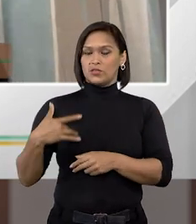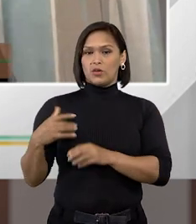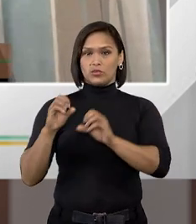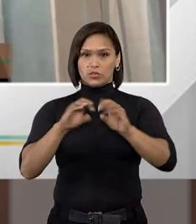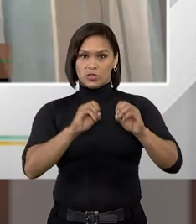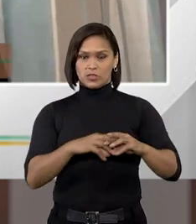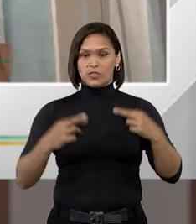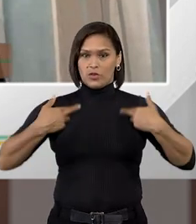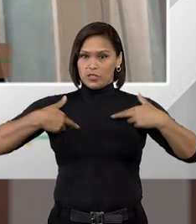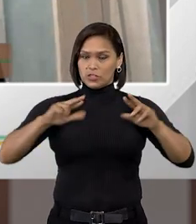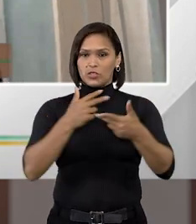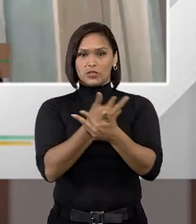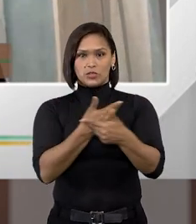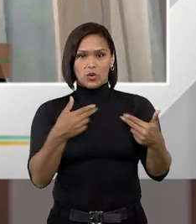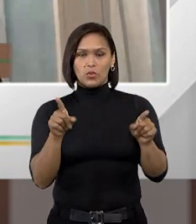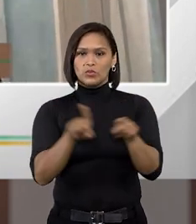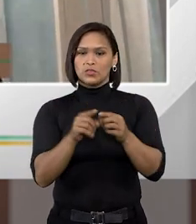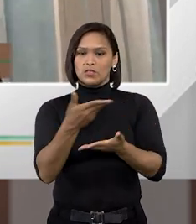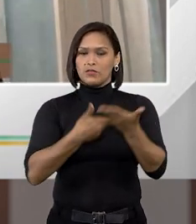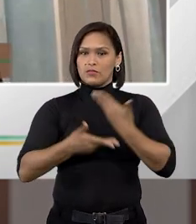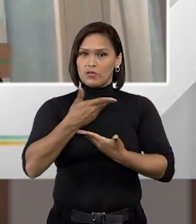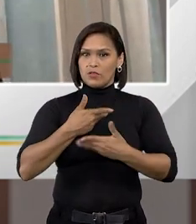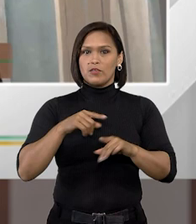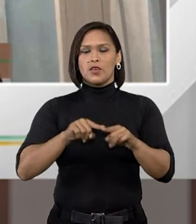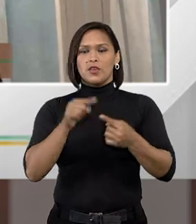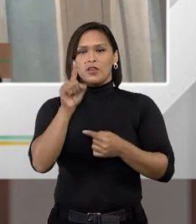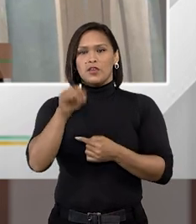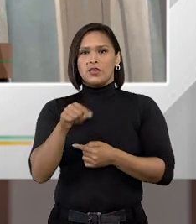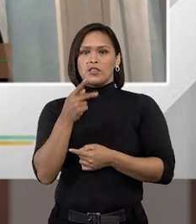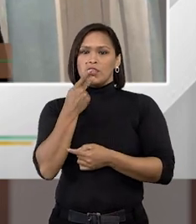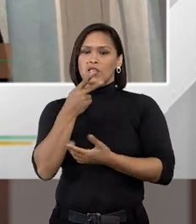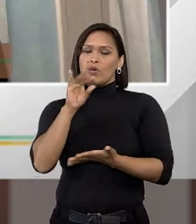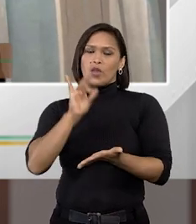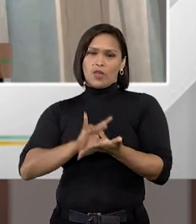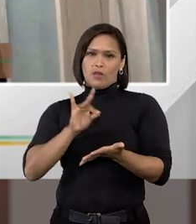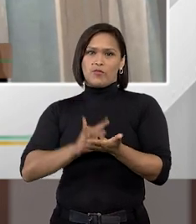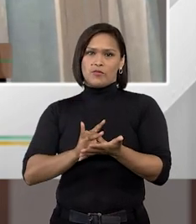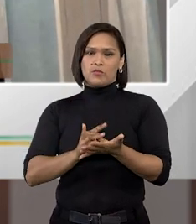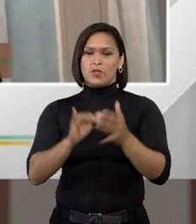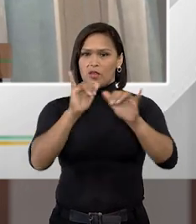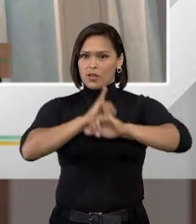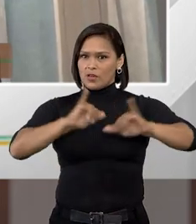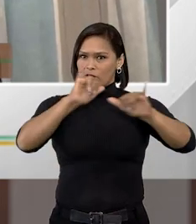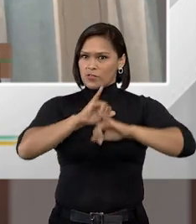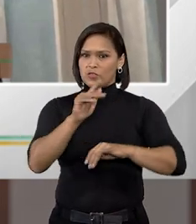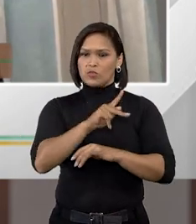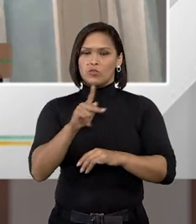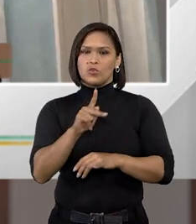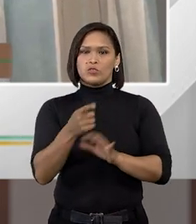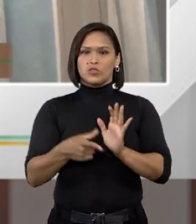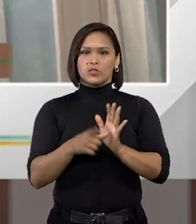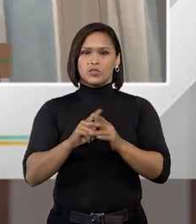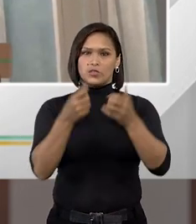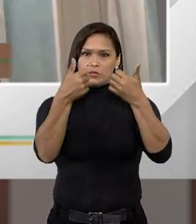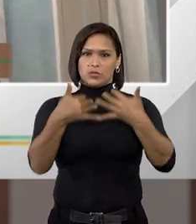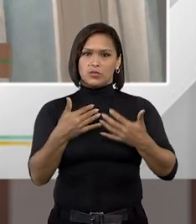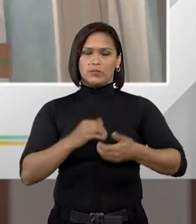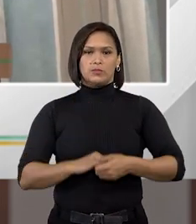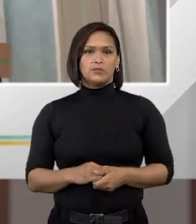educacional, religiosa, e tantas outras. Então, confirmando a informação do nosso professor Bruno Salles.